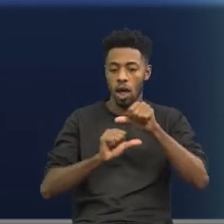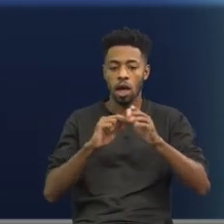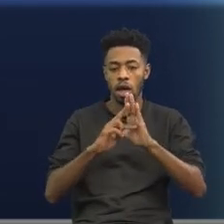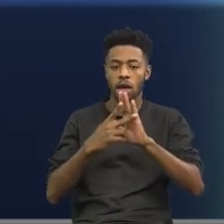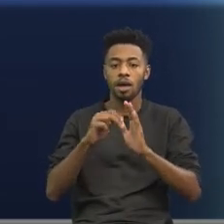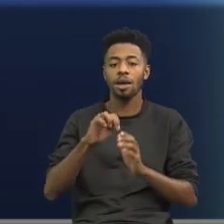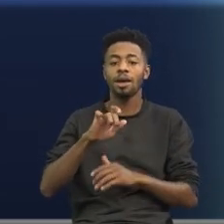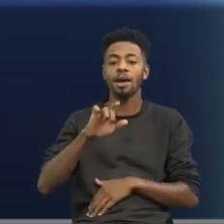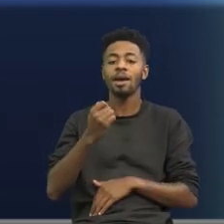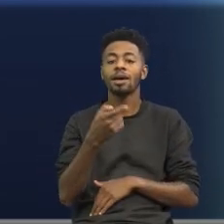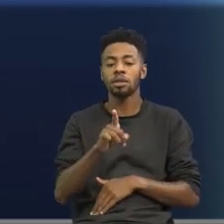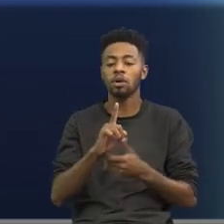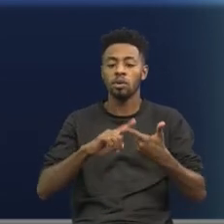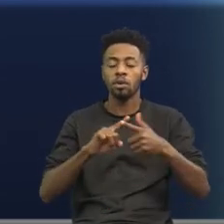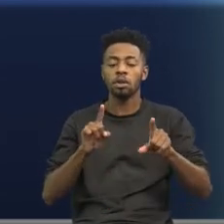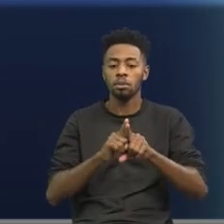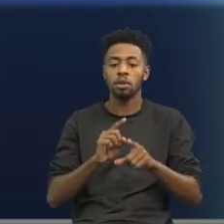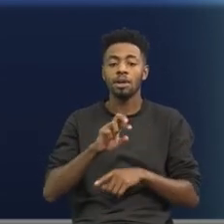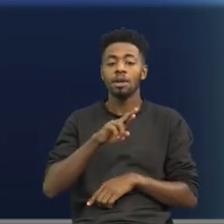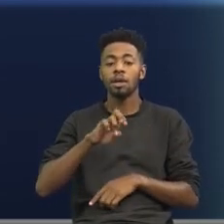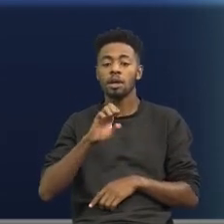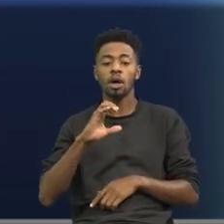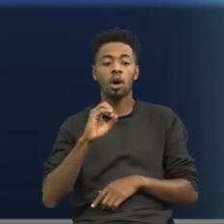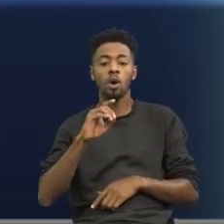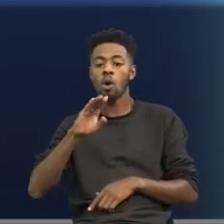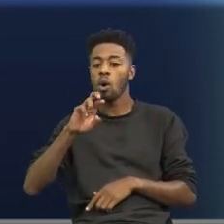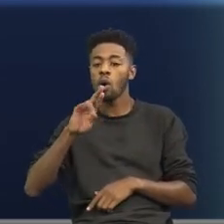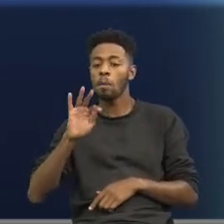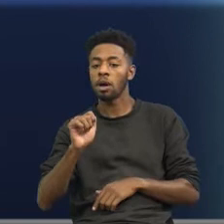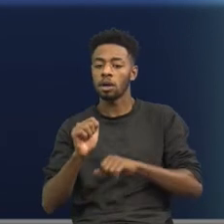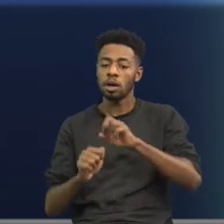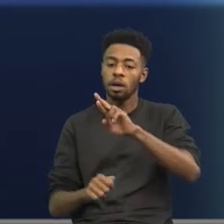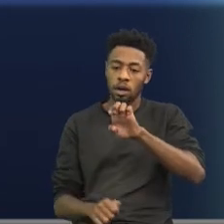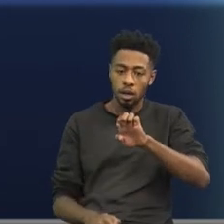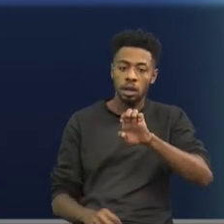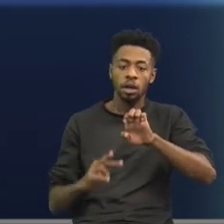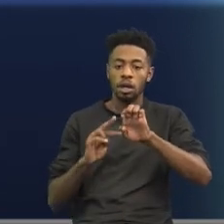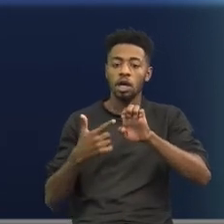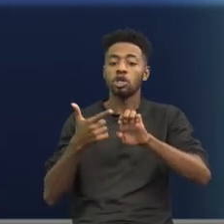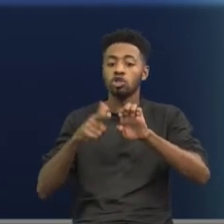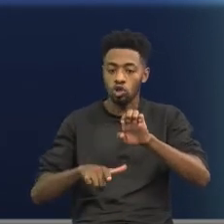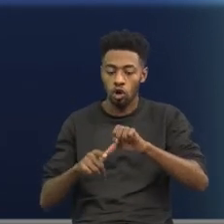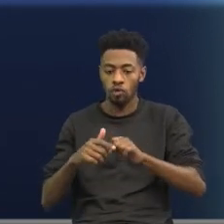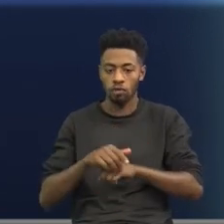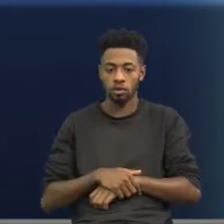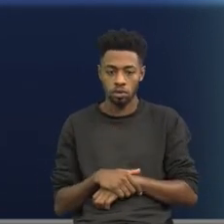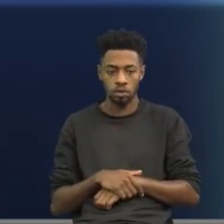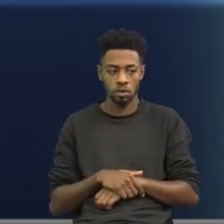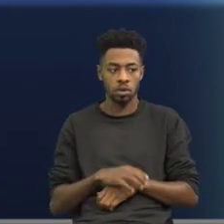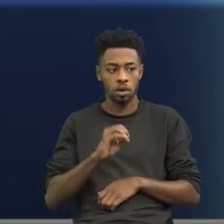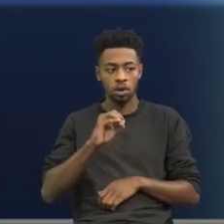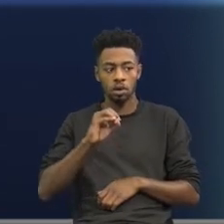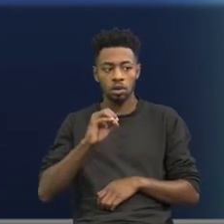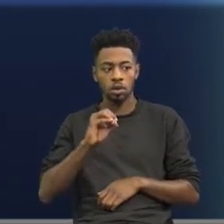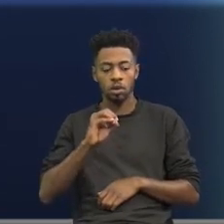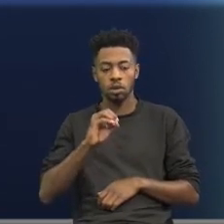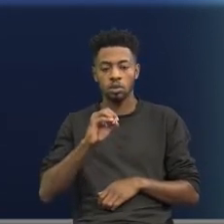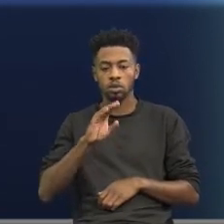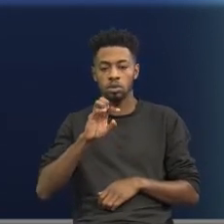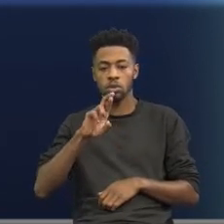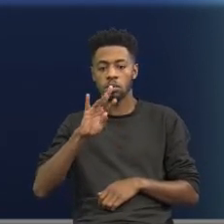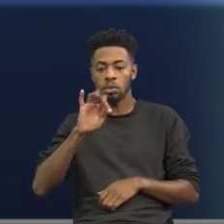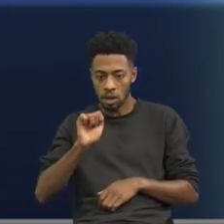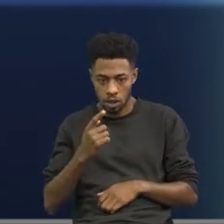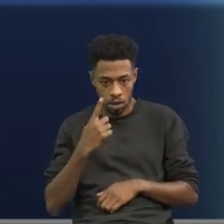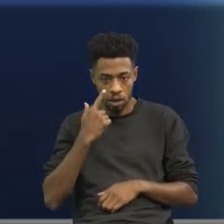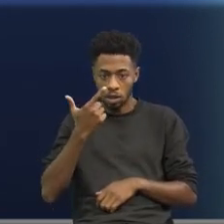bem? E re-cobertas. O re significa de novo. Então, coberta, de novo. Então,